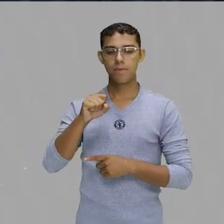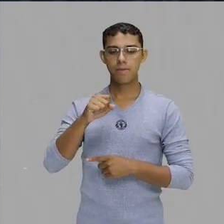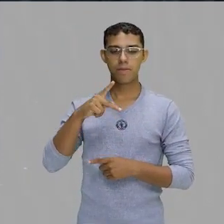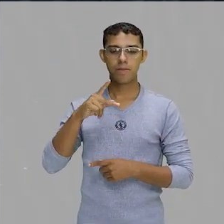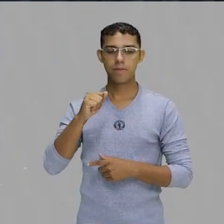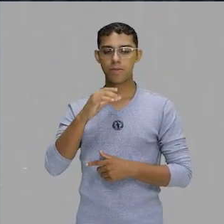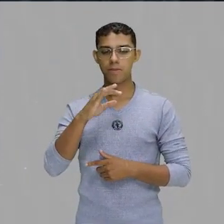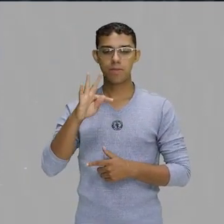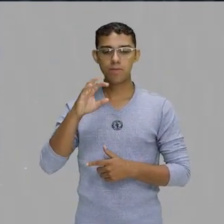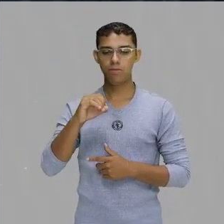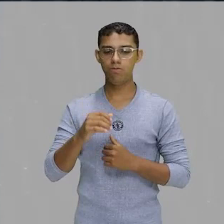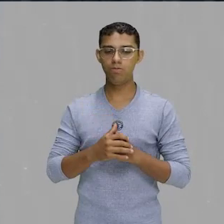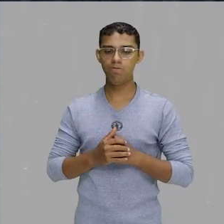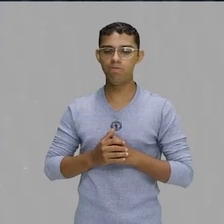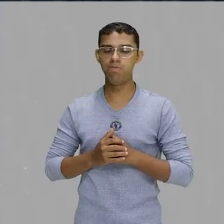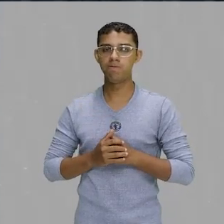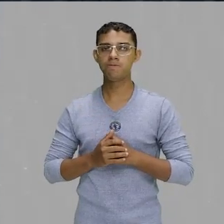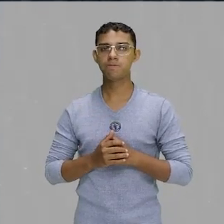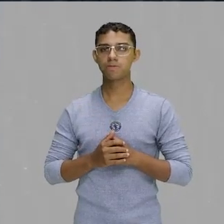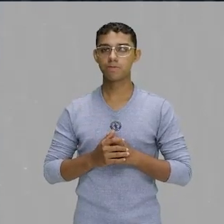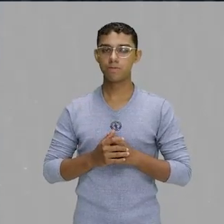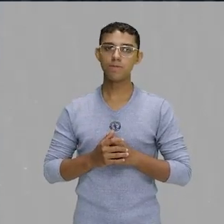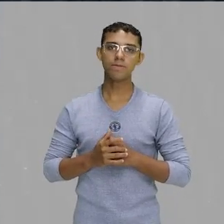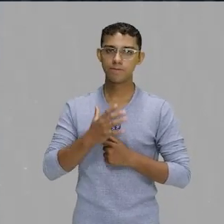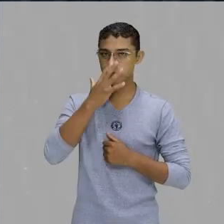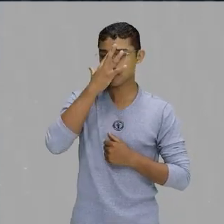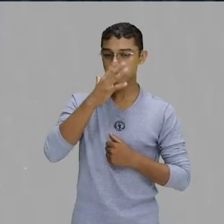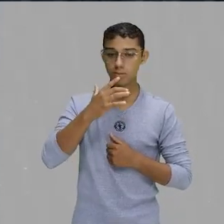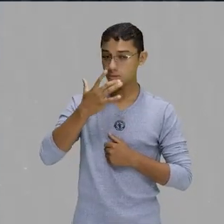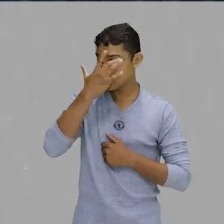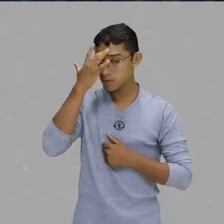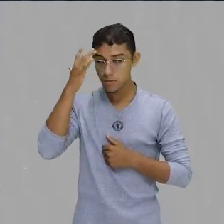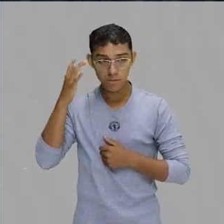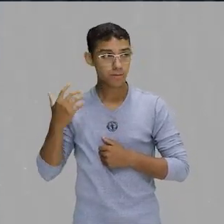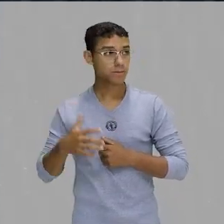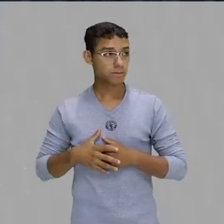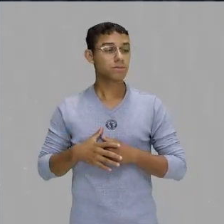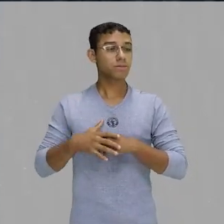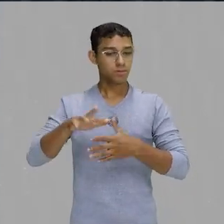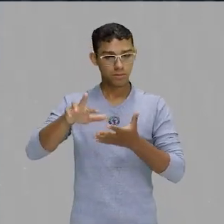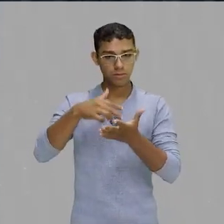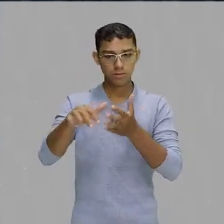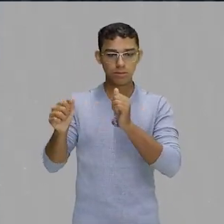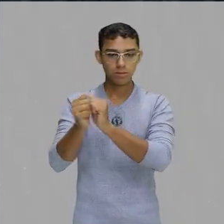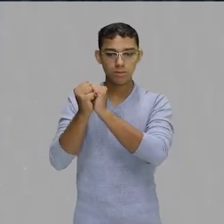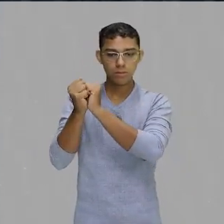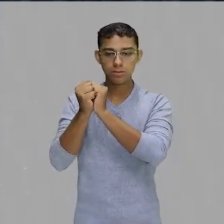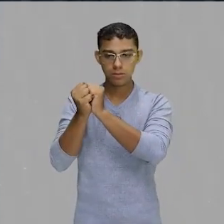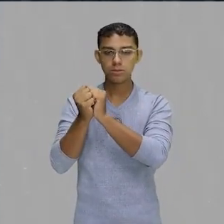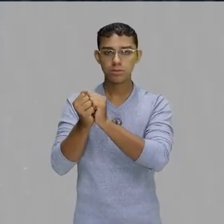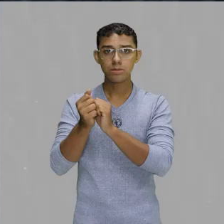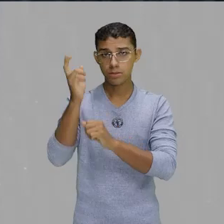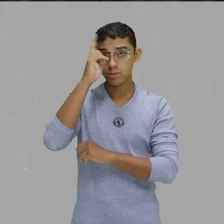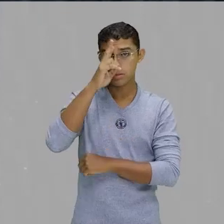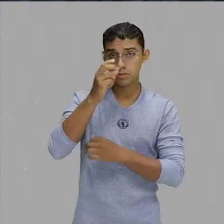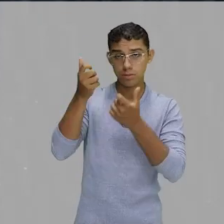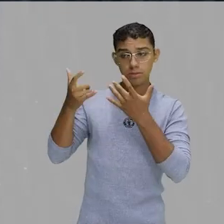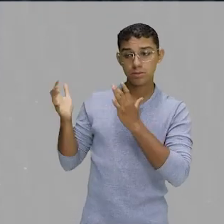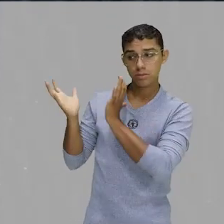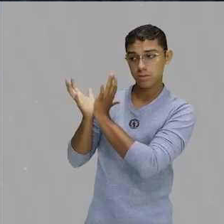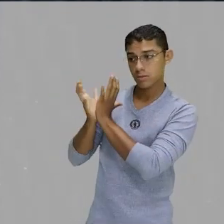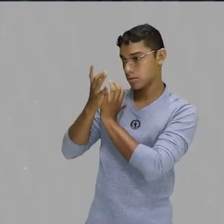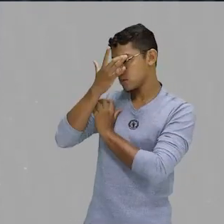alvoroço e todo mundo seguia uma sequência de passos sincronizados. Lembra que a gente falou lá atrás sobre isso?